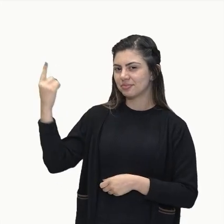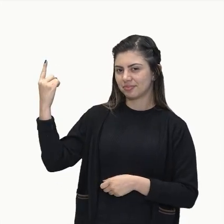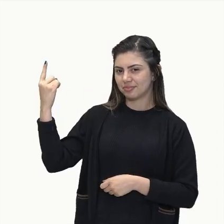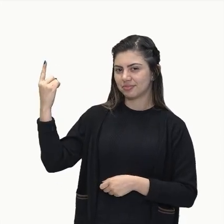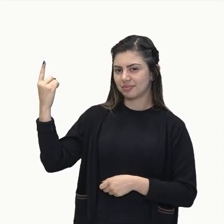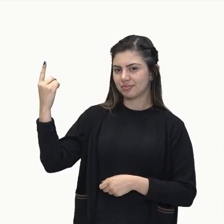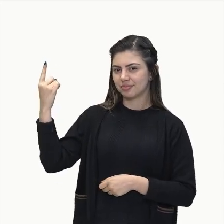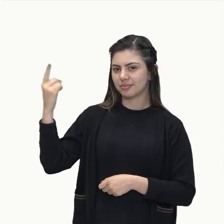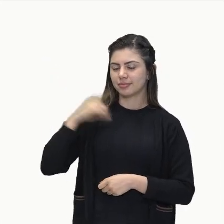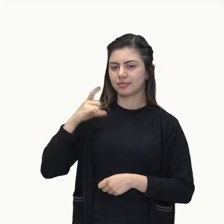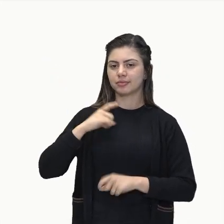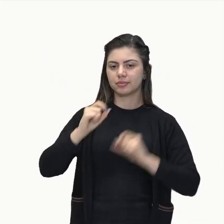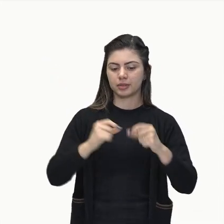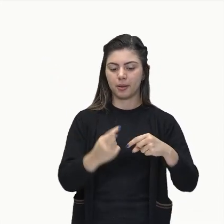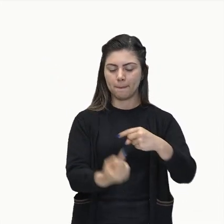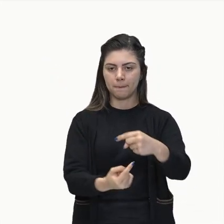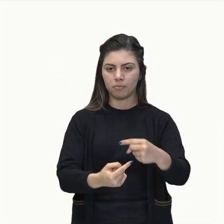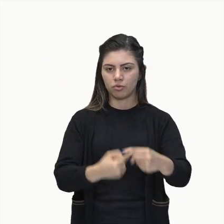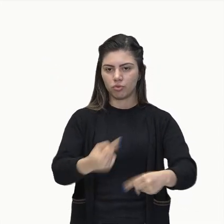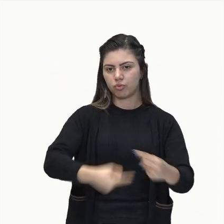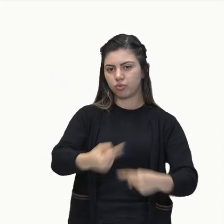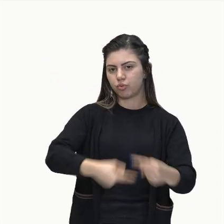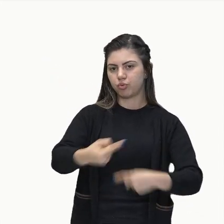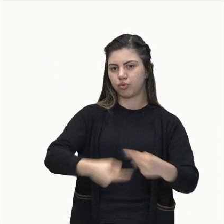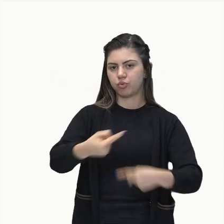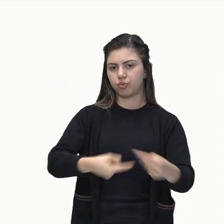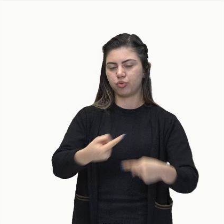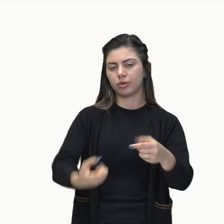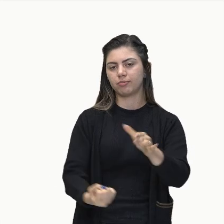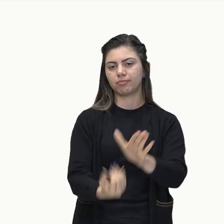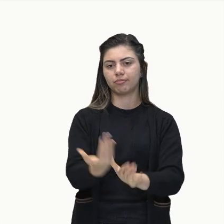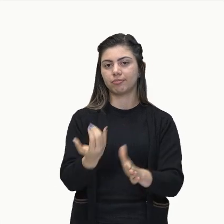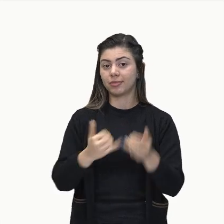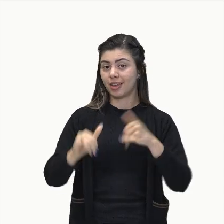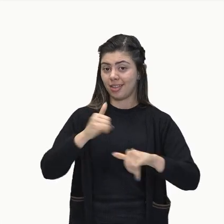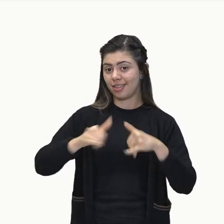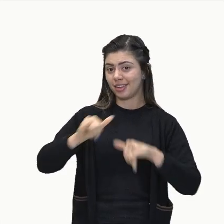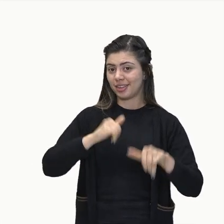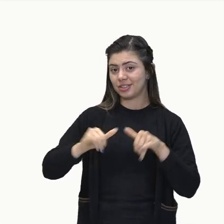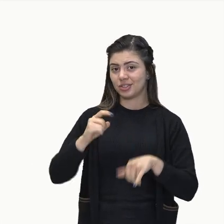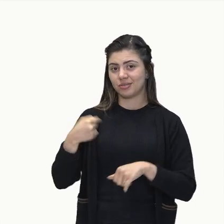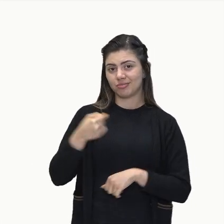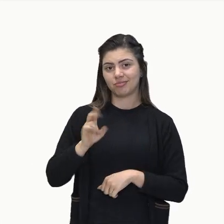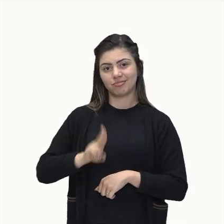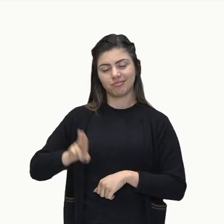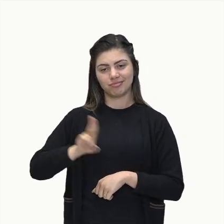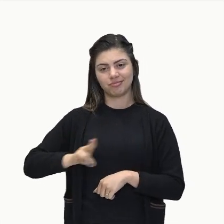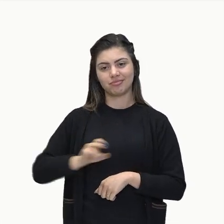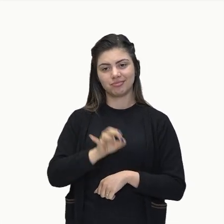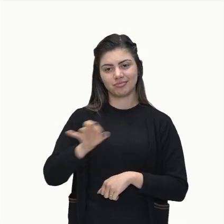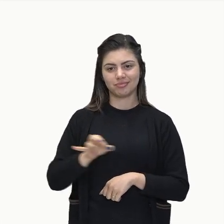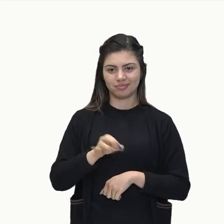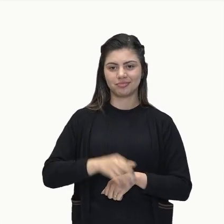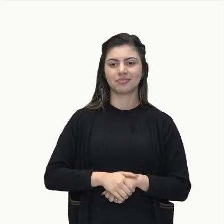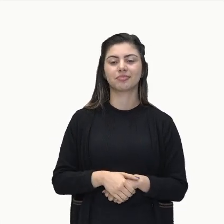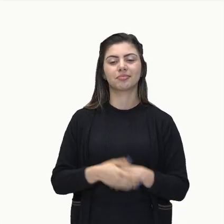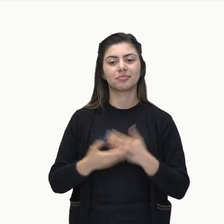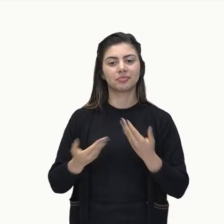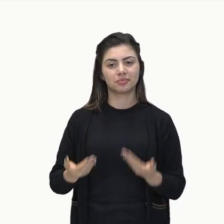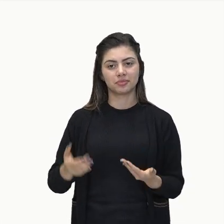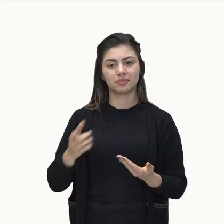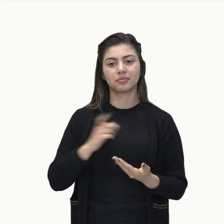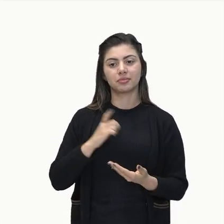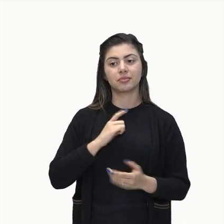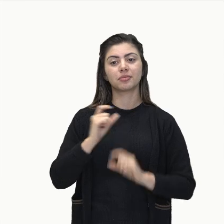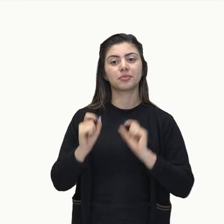região aqui, nesse transformador, gerar a energia elétrica, tá, gente? Através de um outro